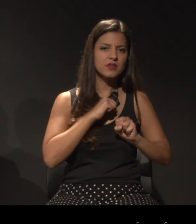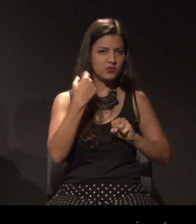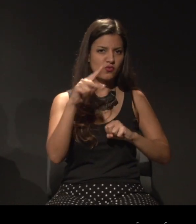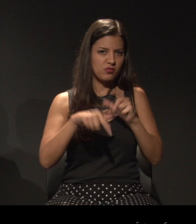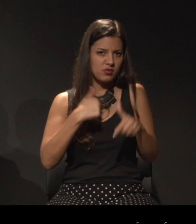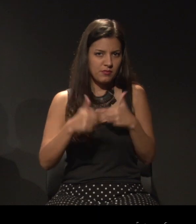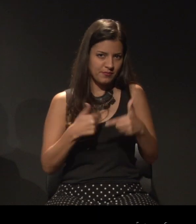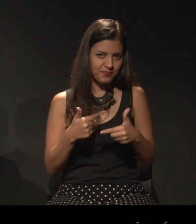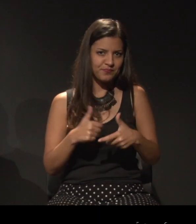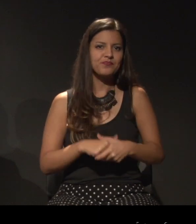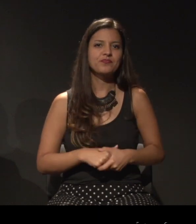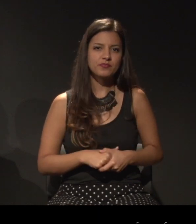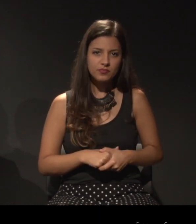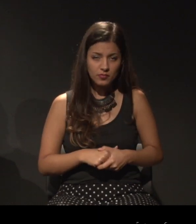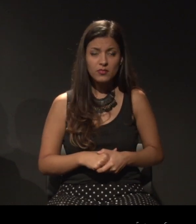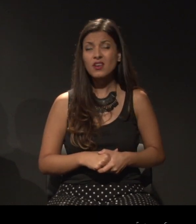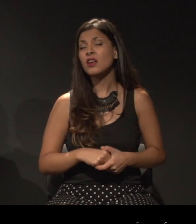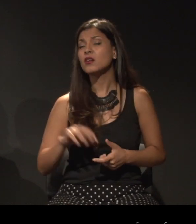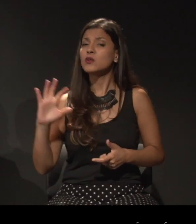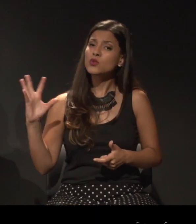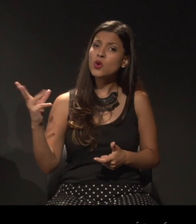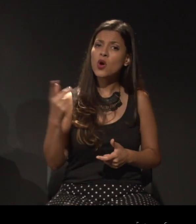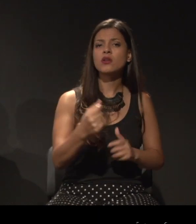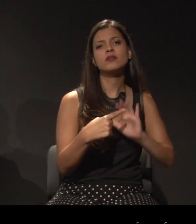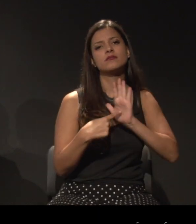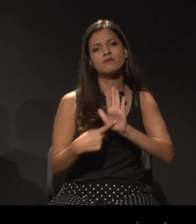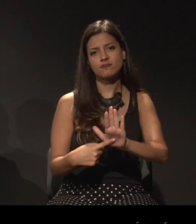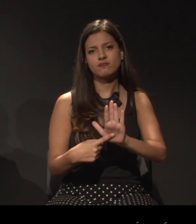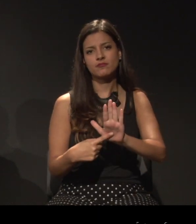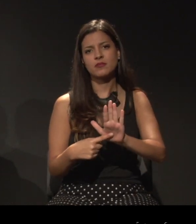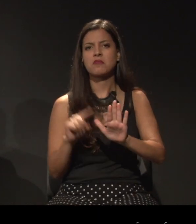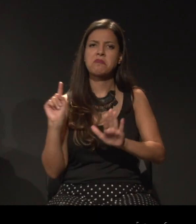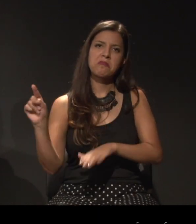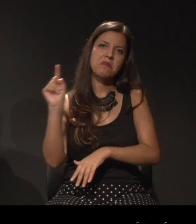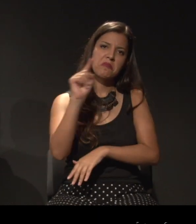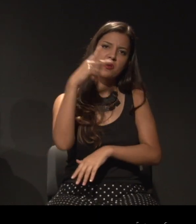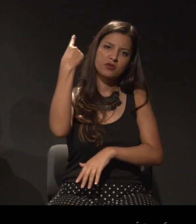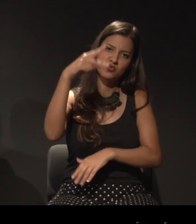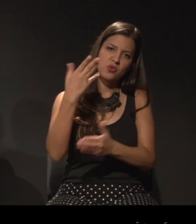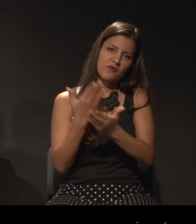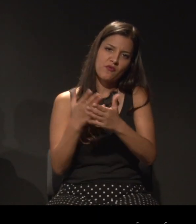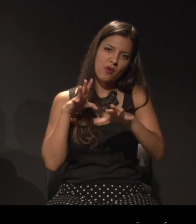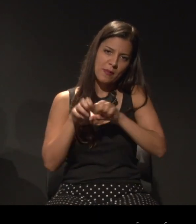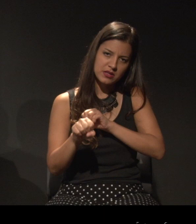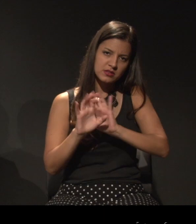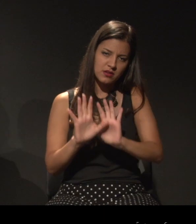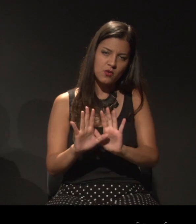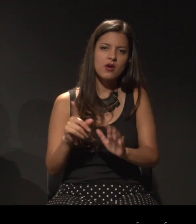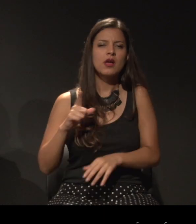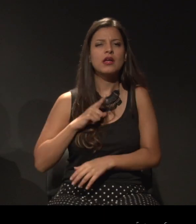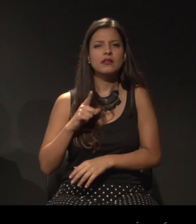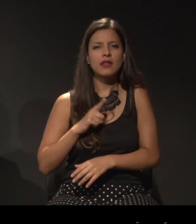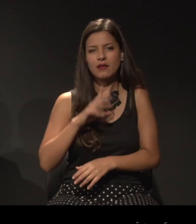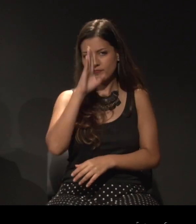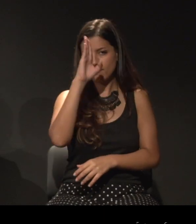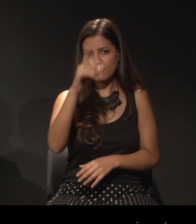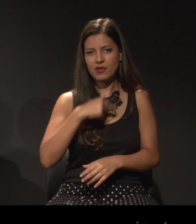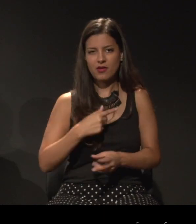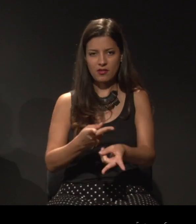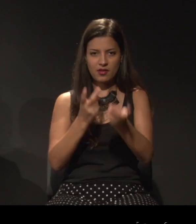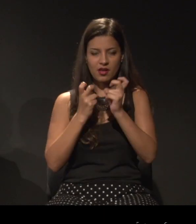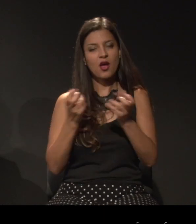E todas que se apresentaram aqui, cada qual com as suas formações, mas tem um traço que vejo, e hoje,